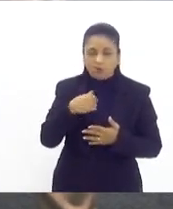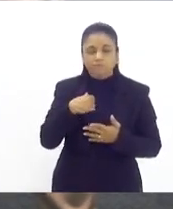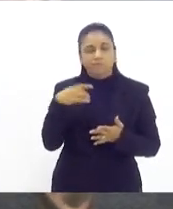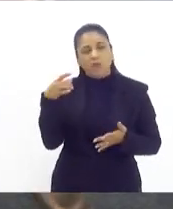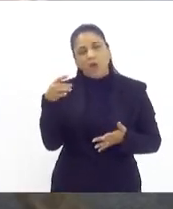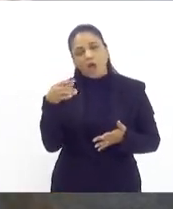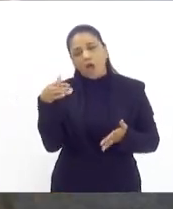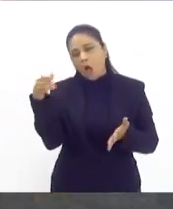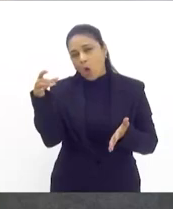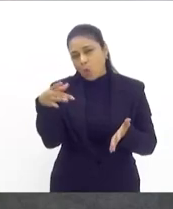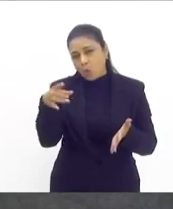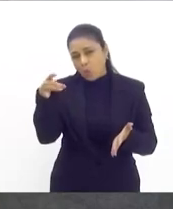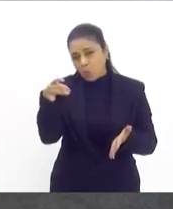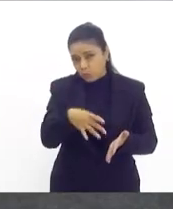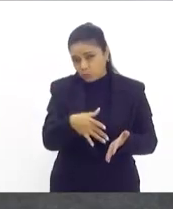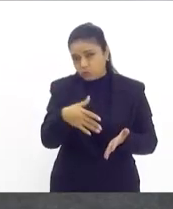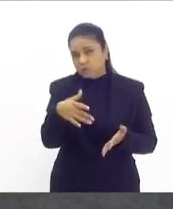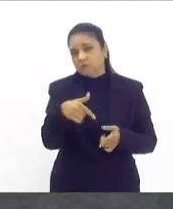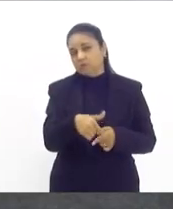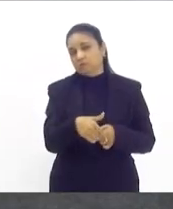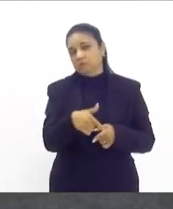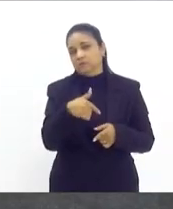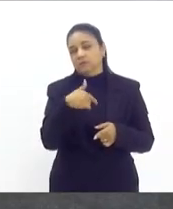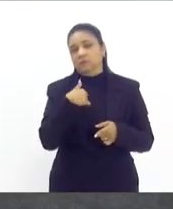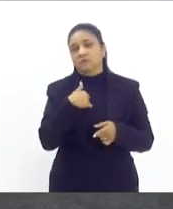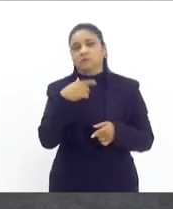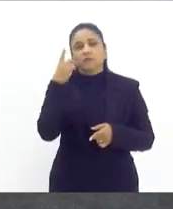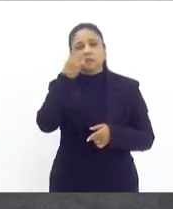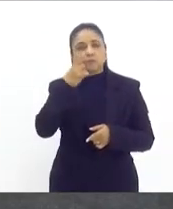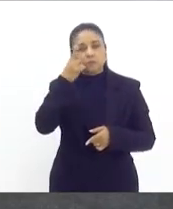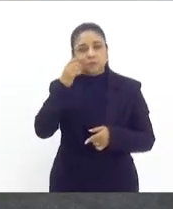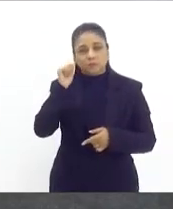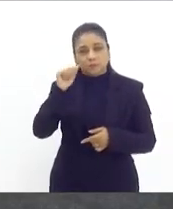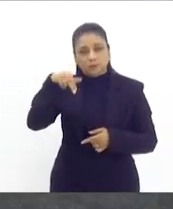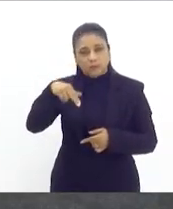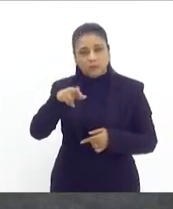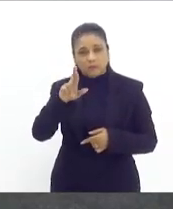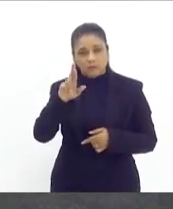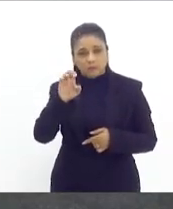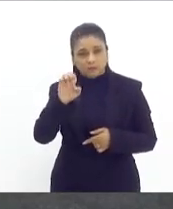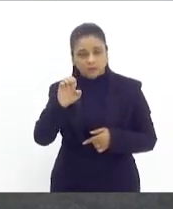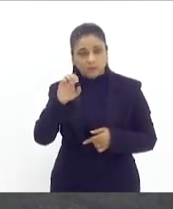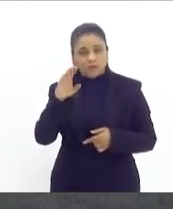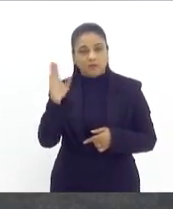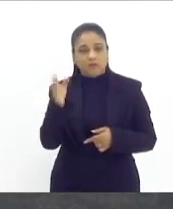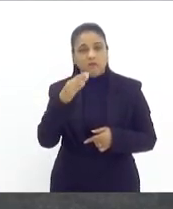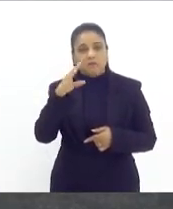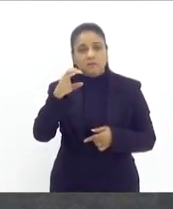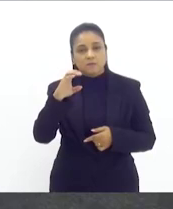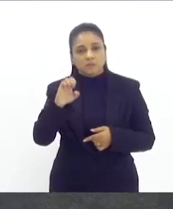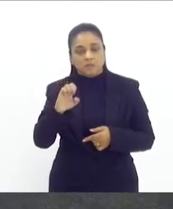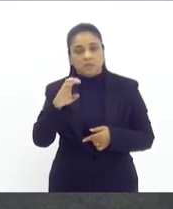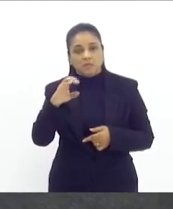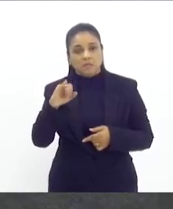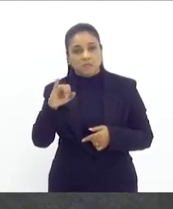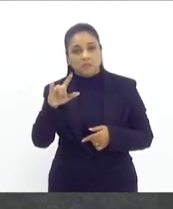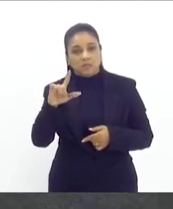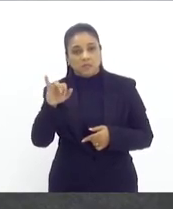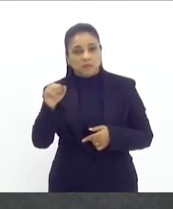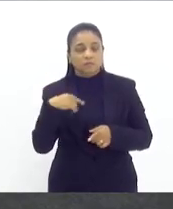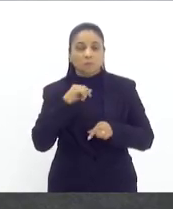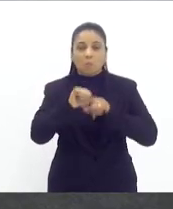foi do deputado André Siciliano, de mudar o nome do estádio Mário Filho para